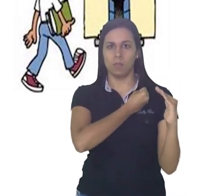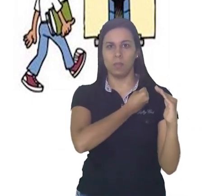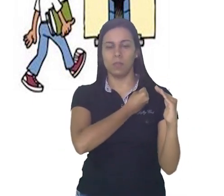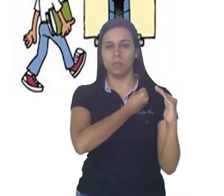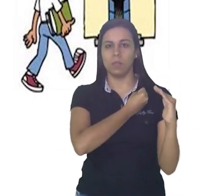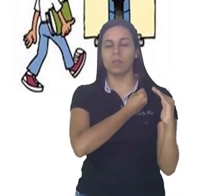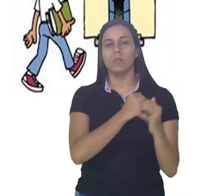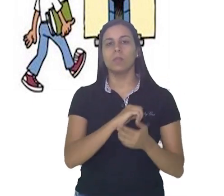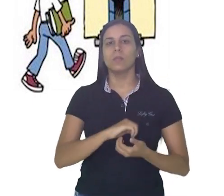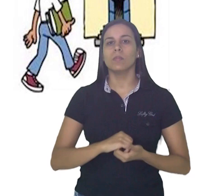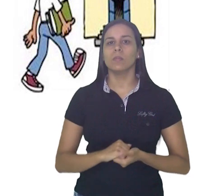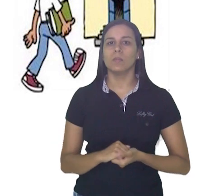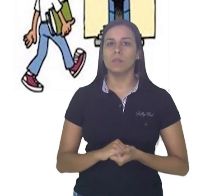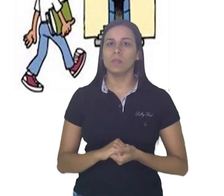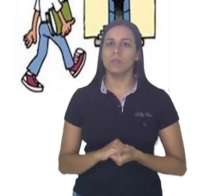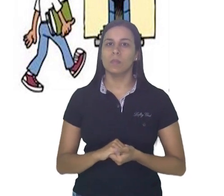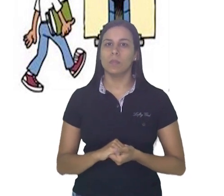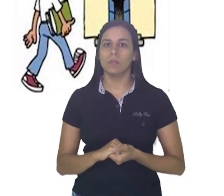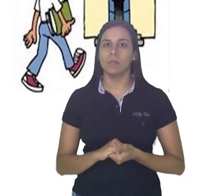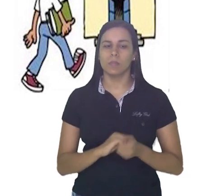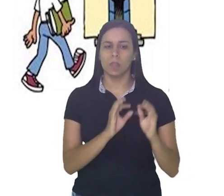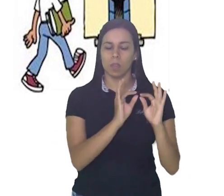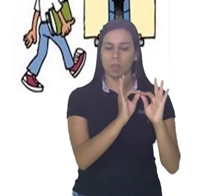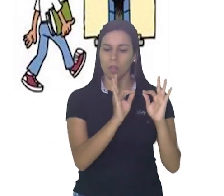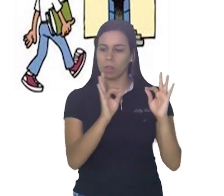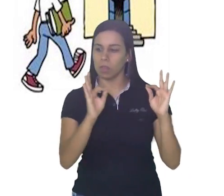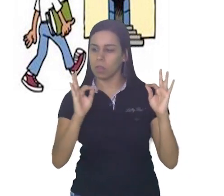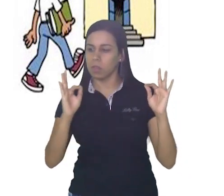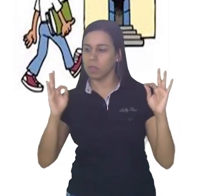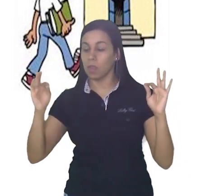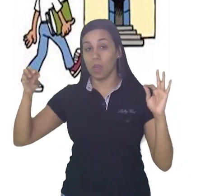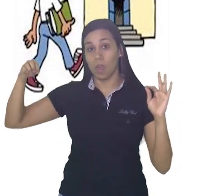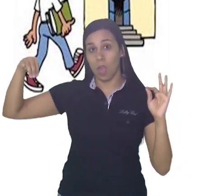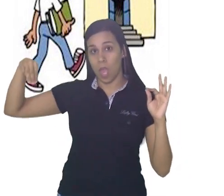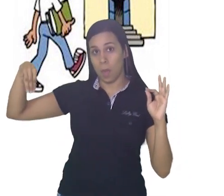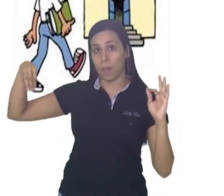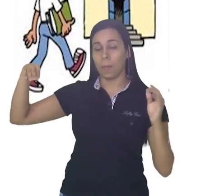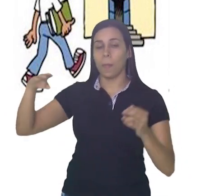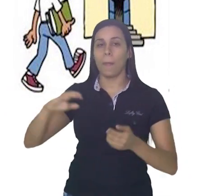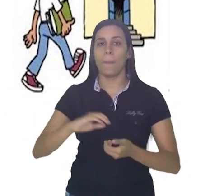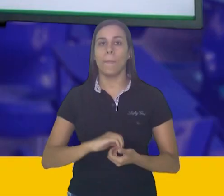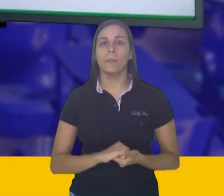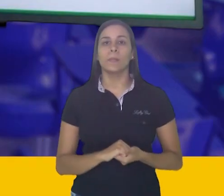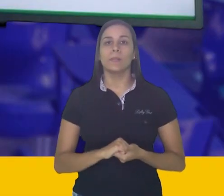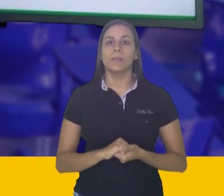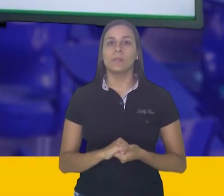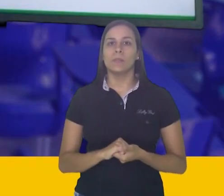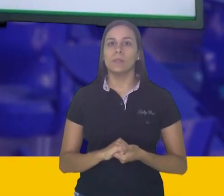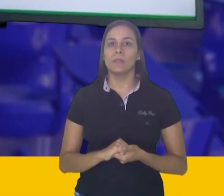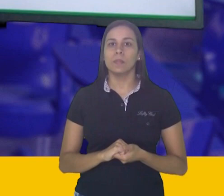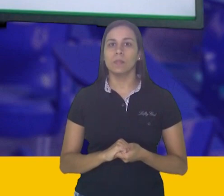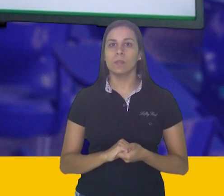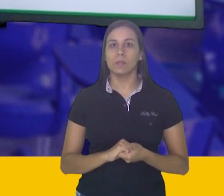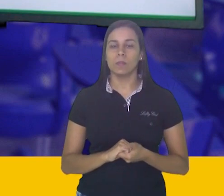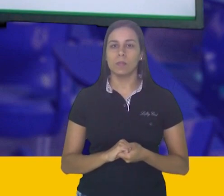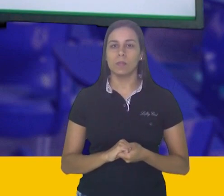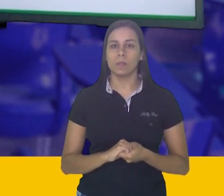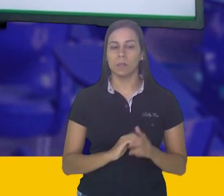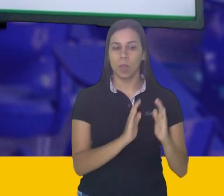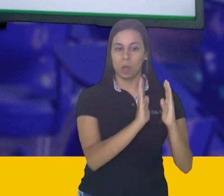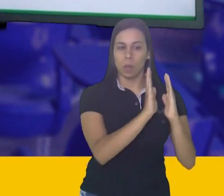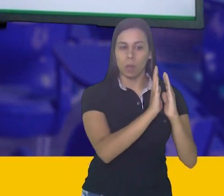enunciado nos diz que essa distância é em metros. Então aqui nós observamos que há uma ordem